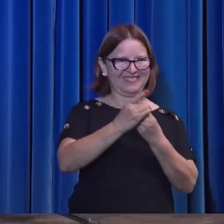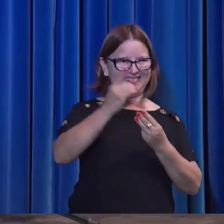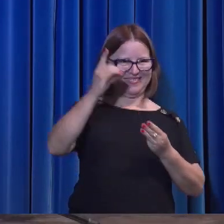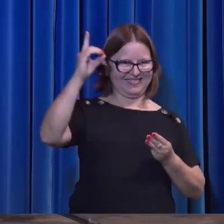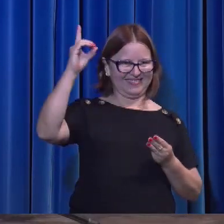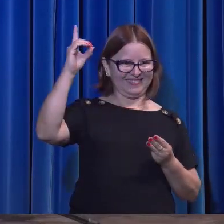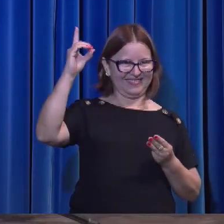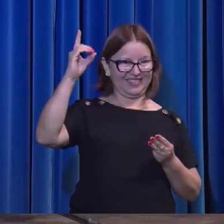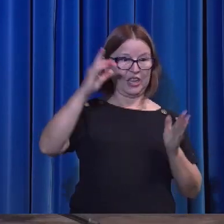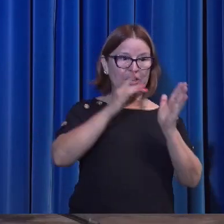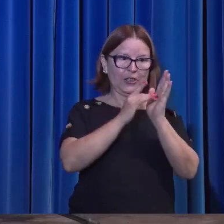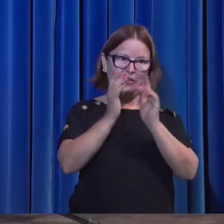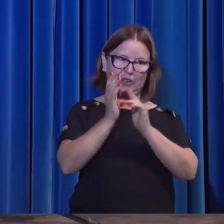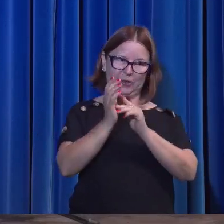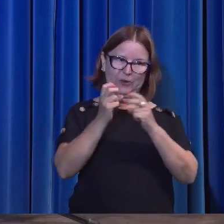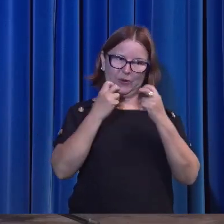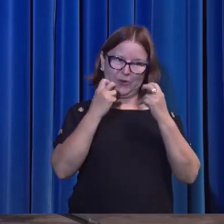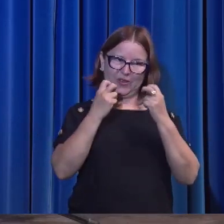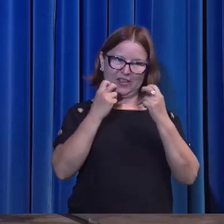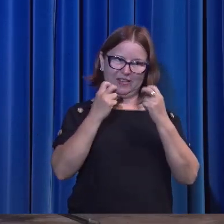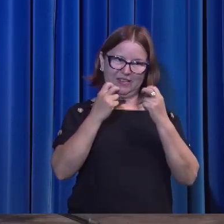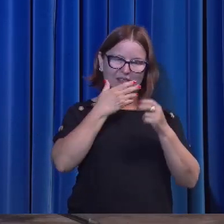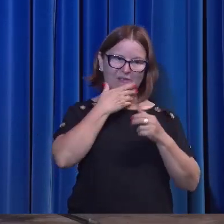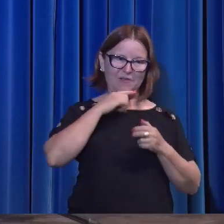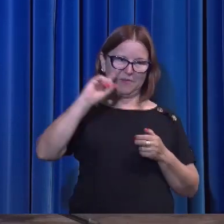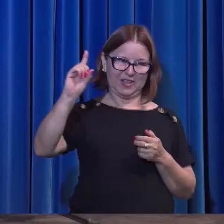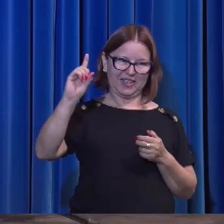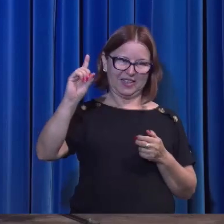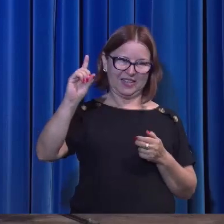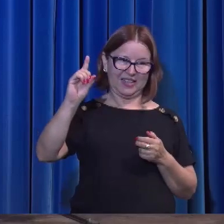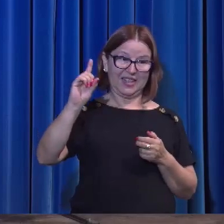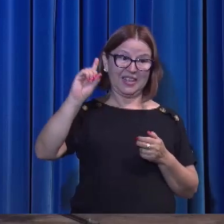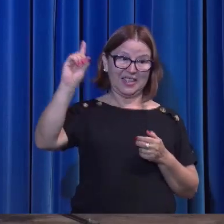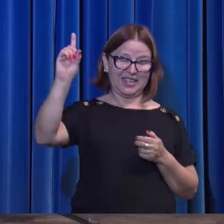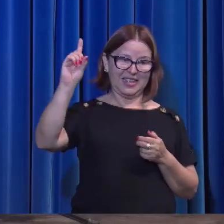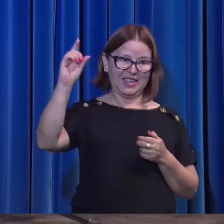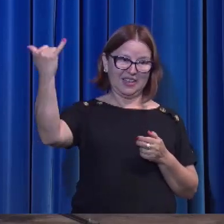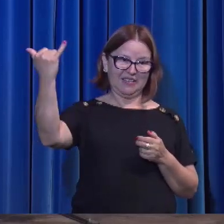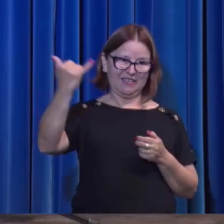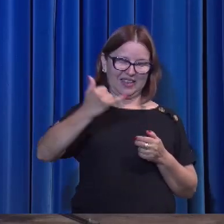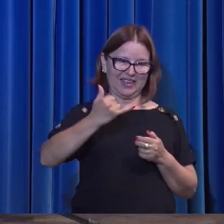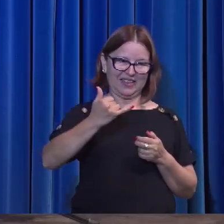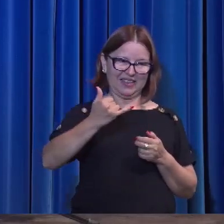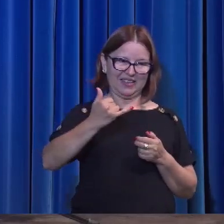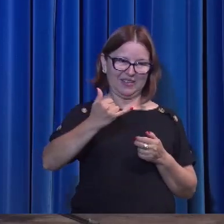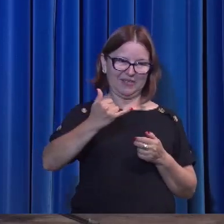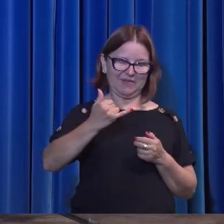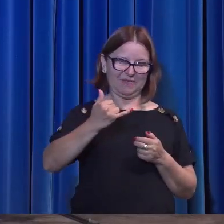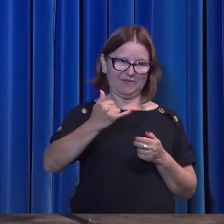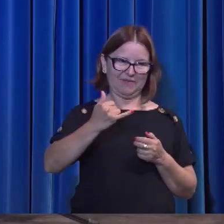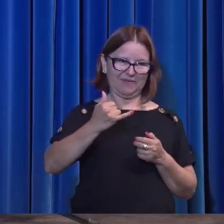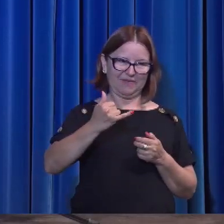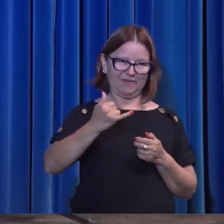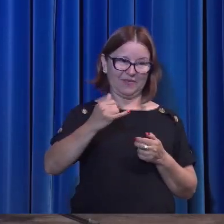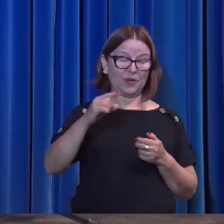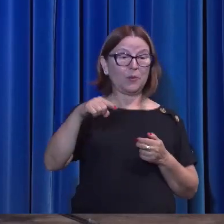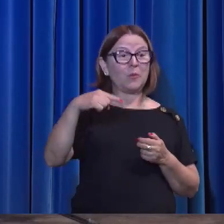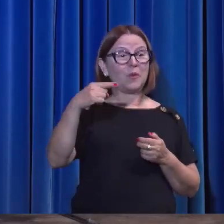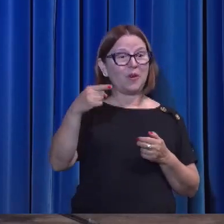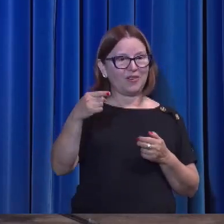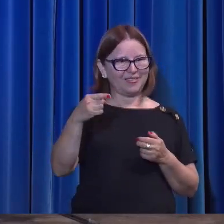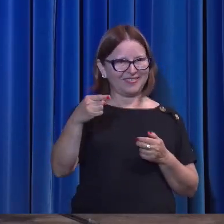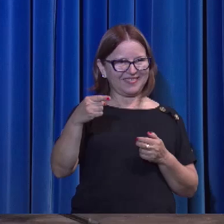Eu rogarei ao Pai. E ele enviará o outro igual a mim. O